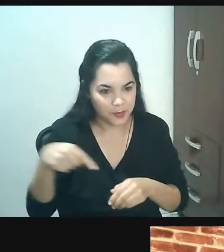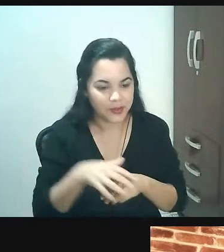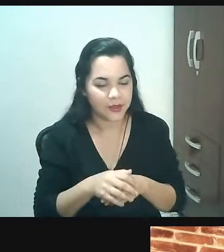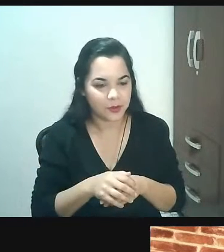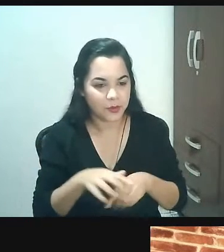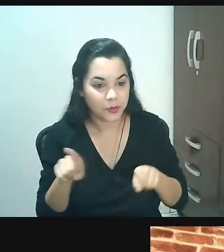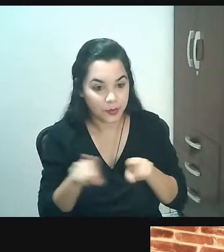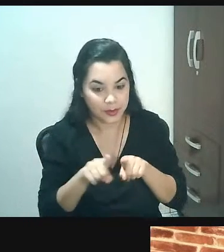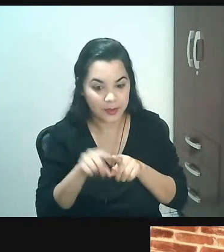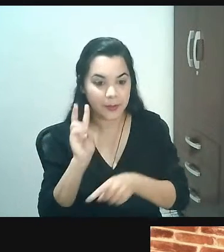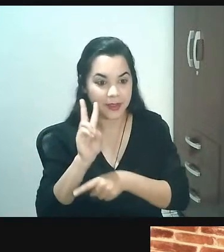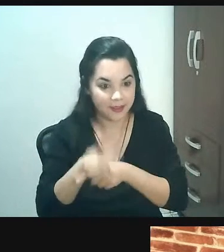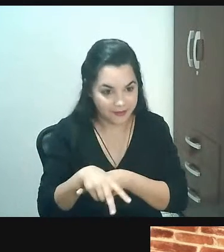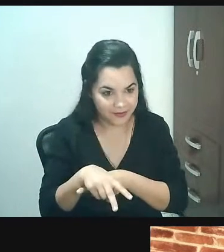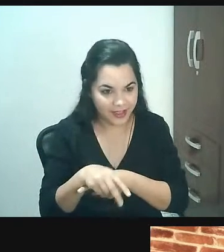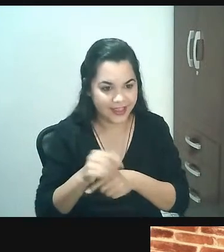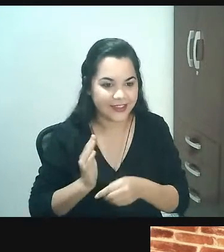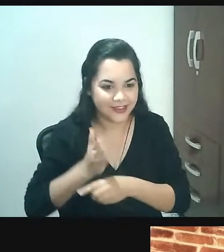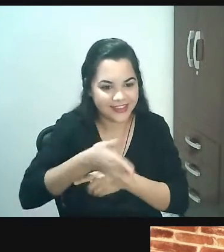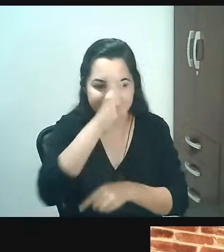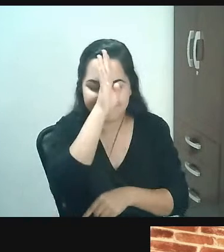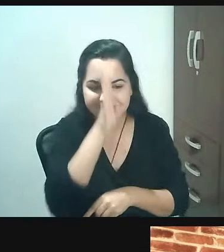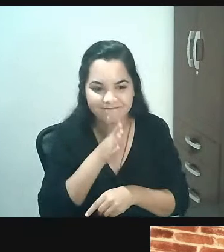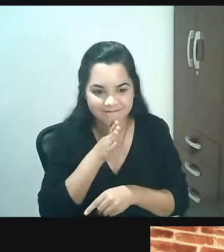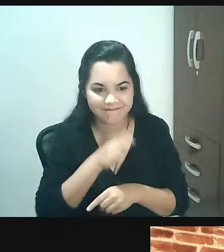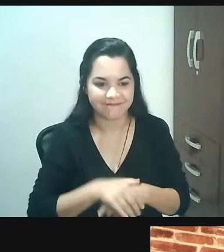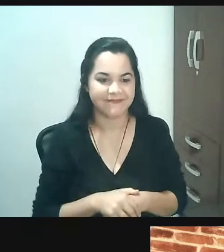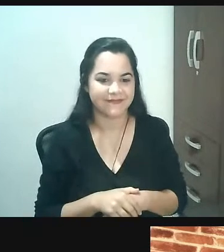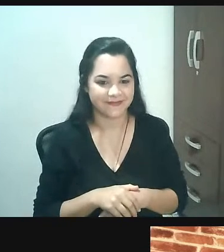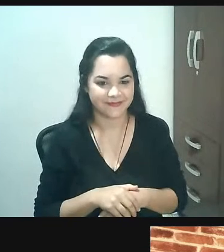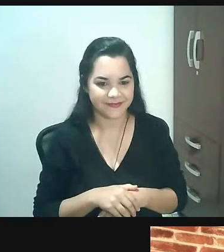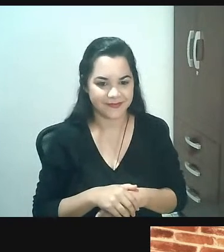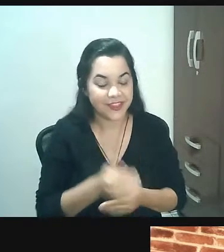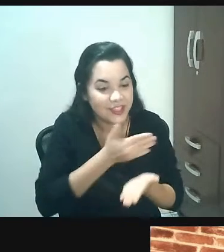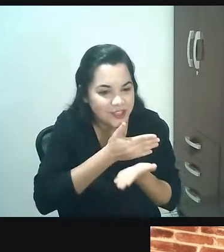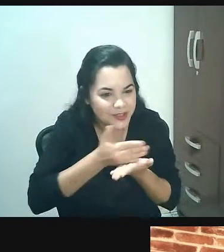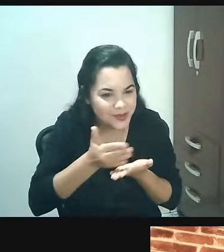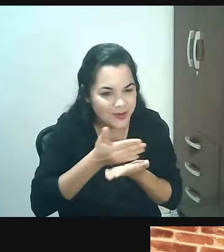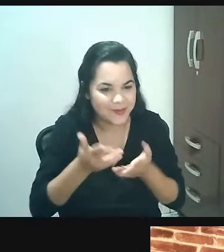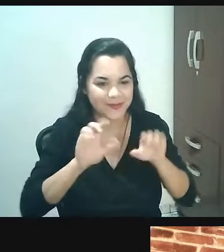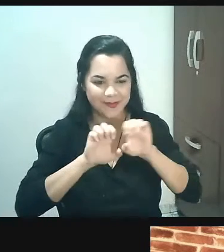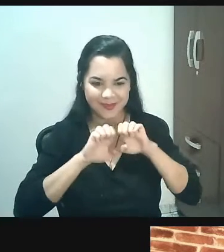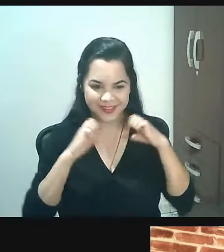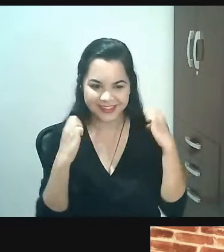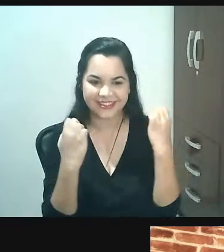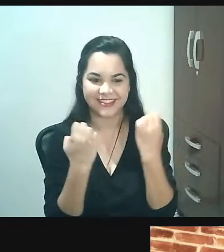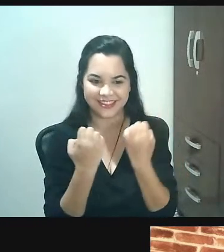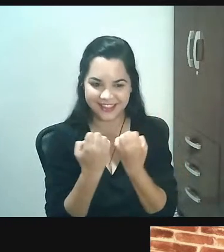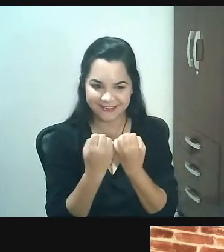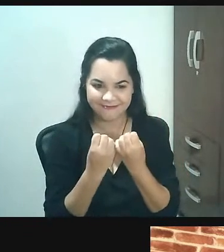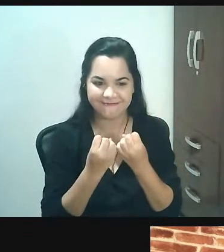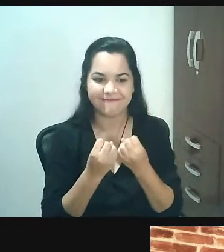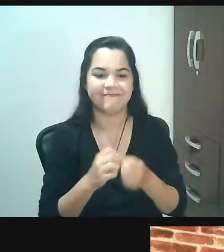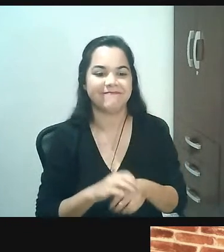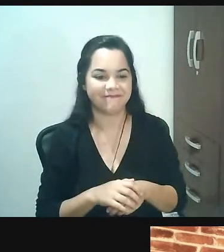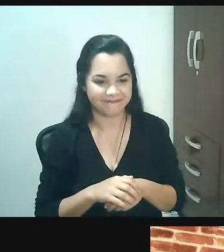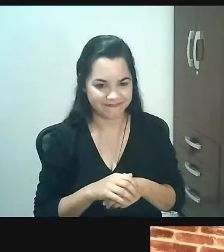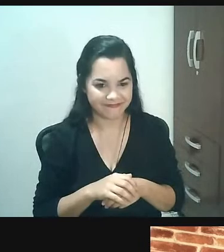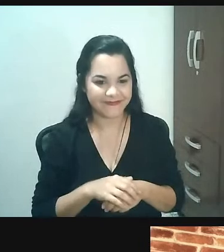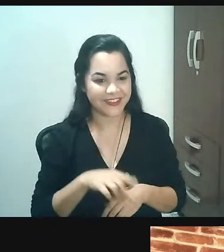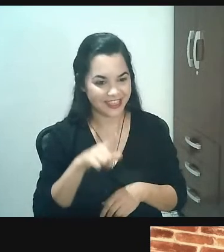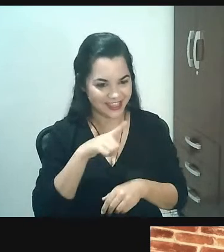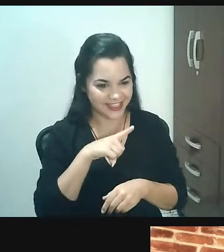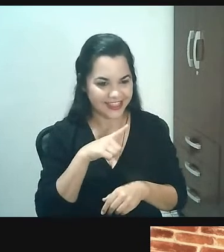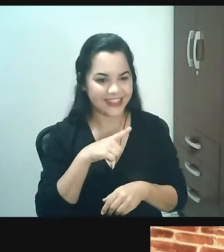vaga. O acesso é gratuito. Para começar o evento, nós temos aí, como eu falei para